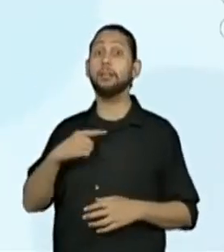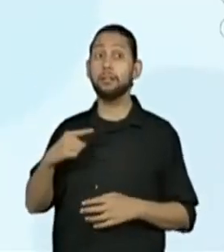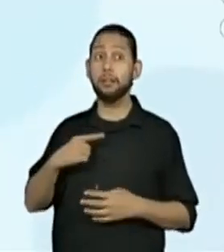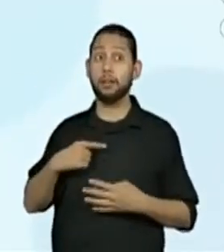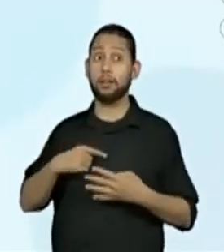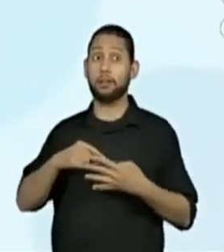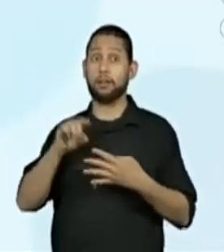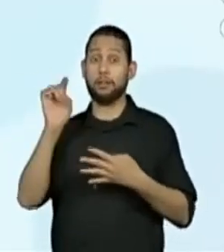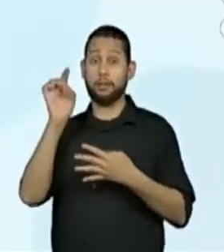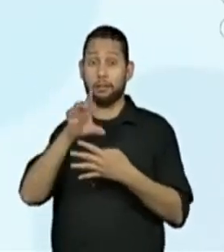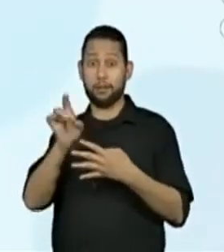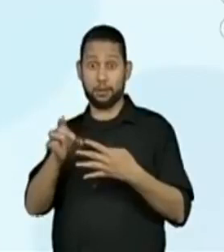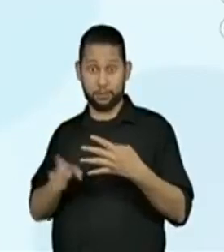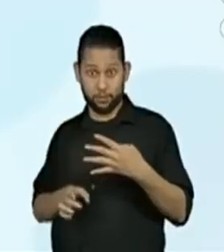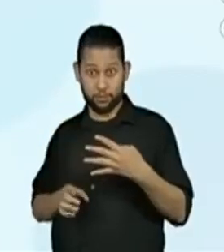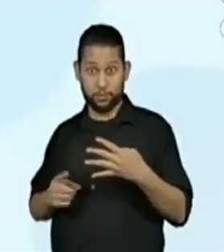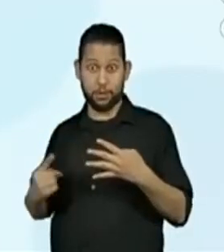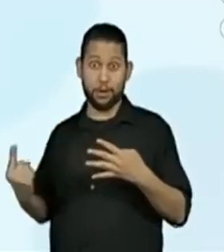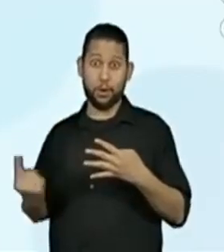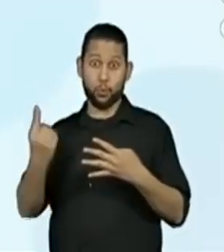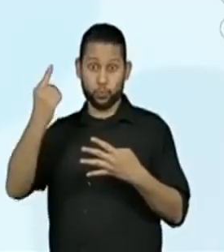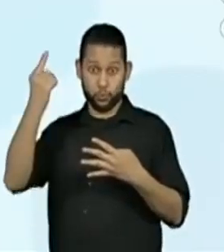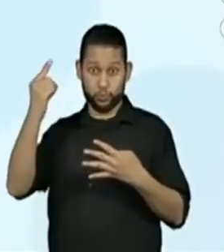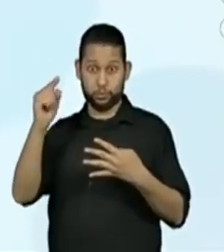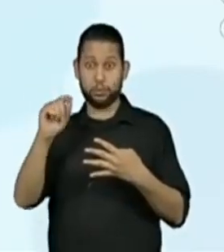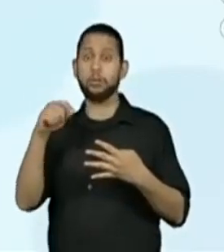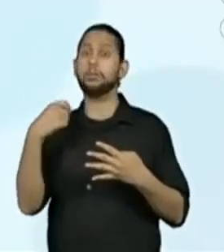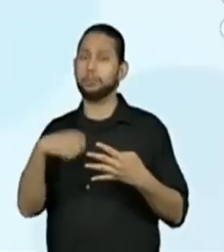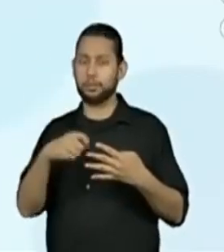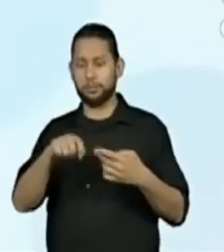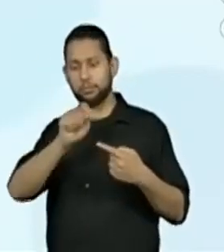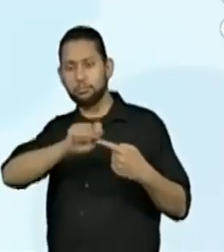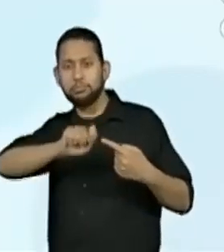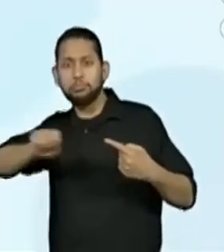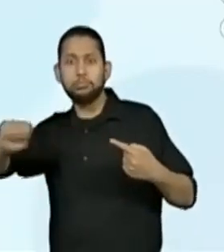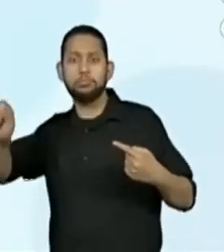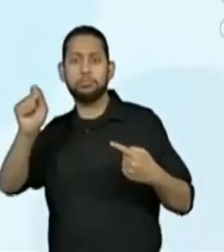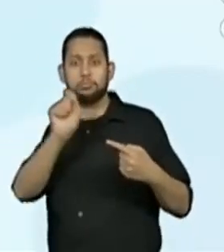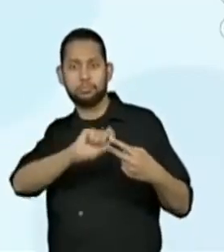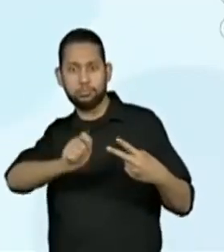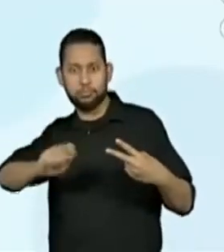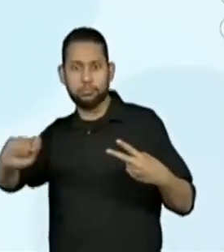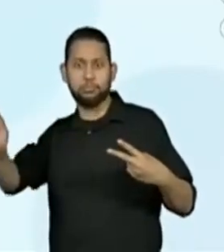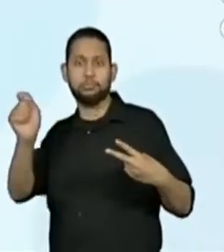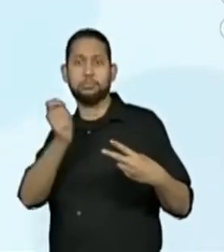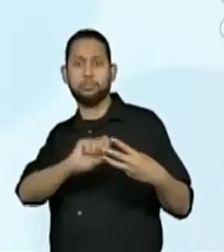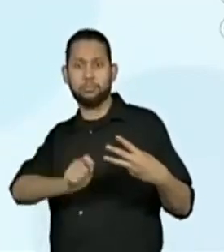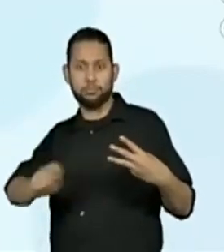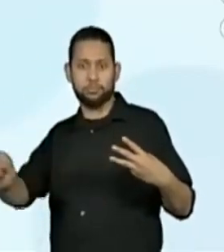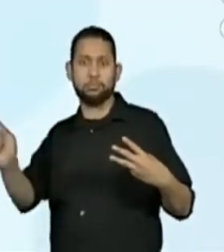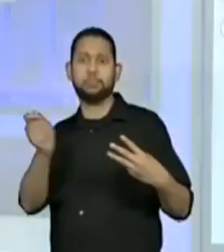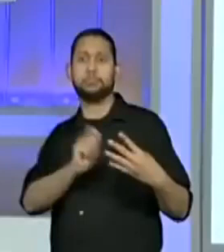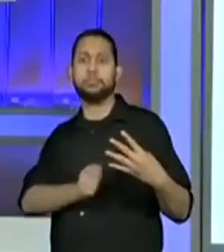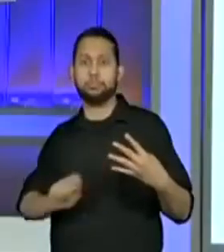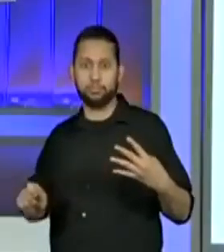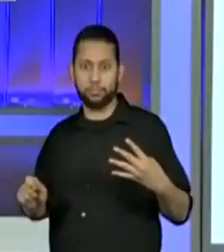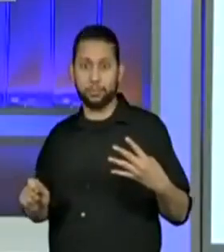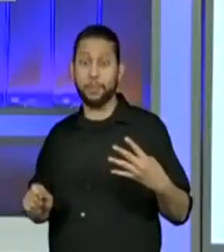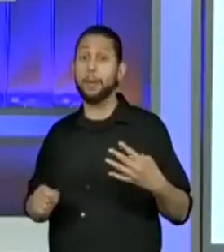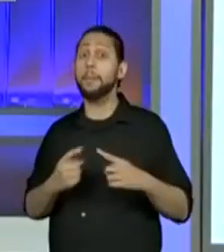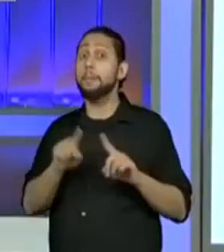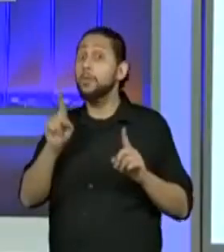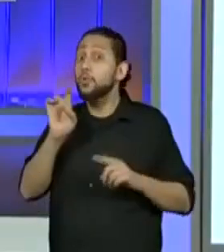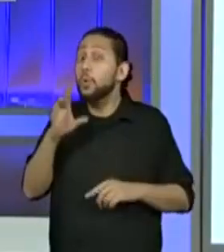João, Sofia e Pedro. Mais uma atividade. Escreva por extenso o número que representa a altura do